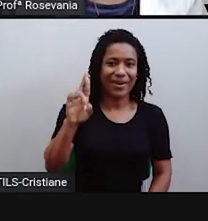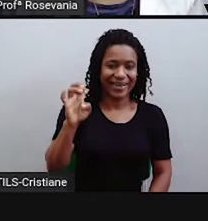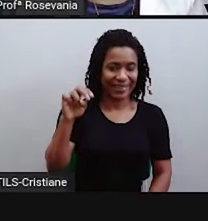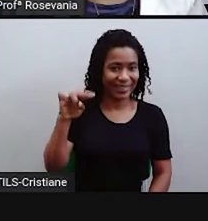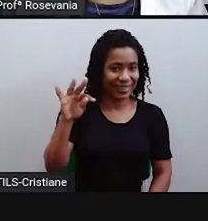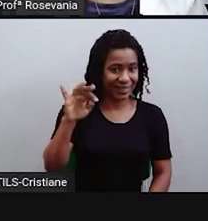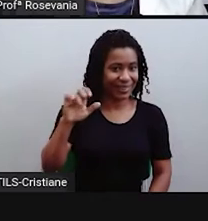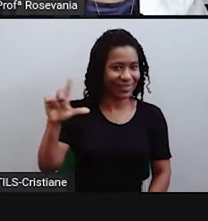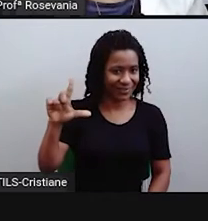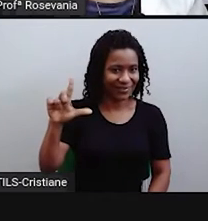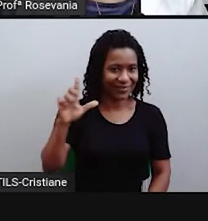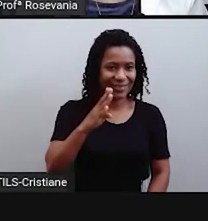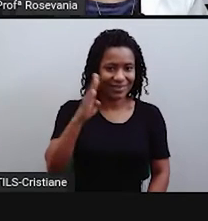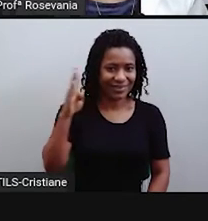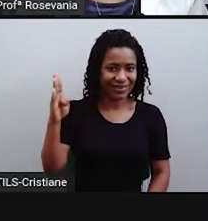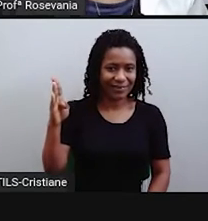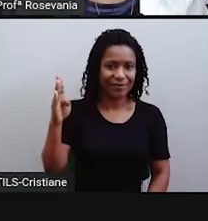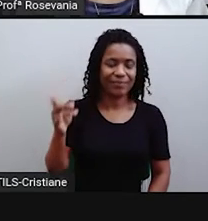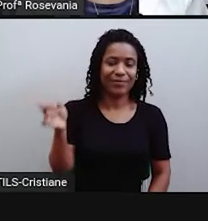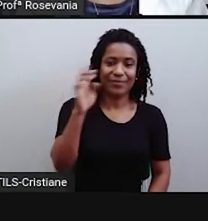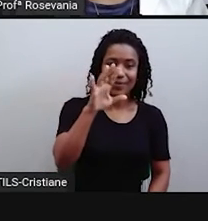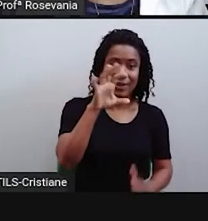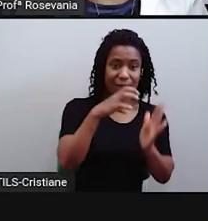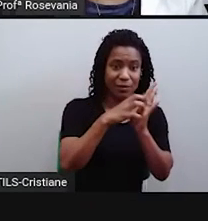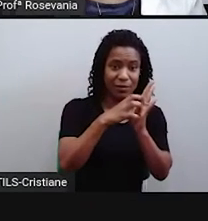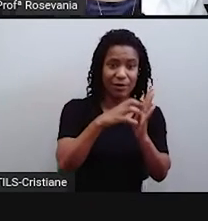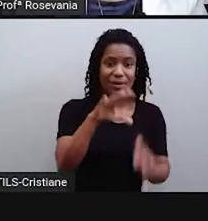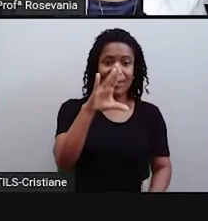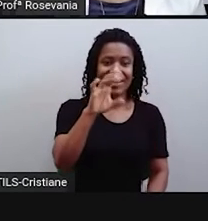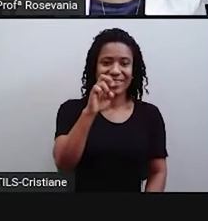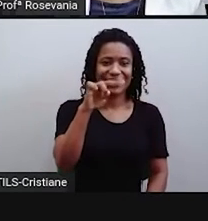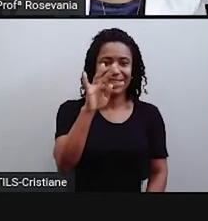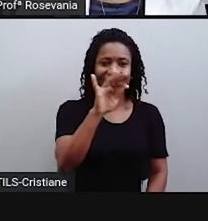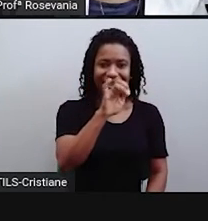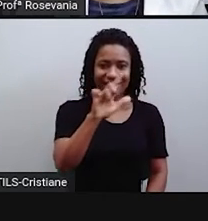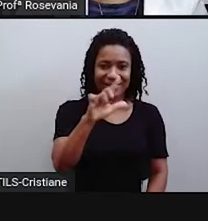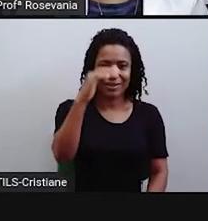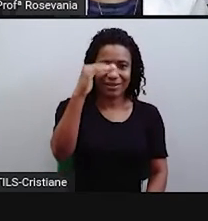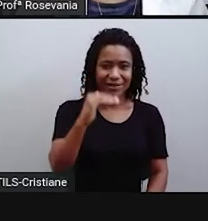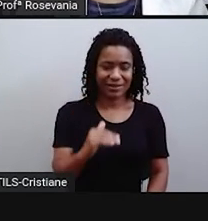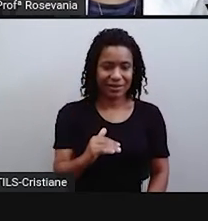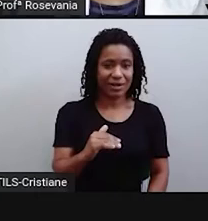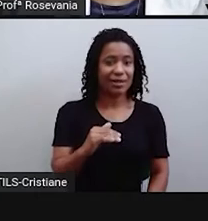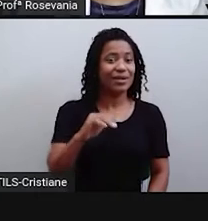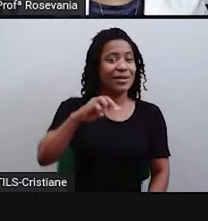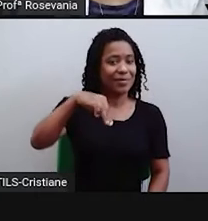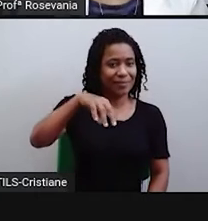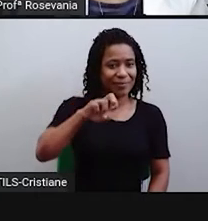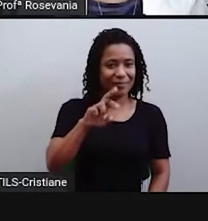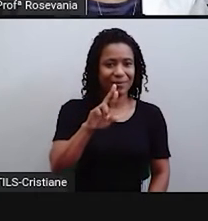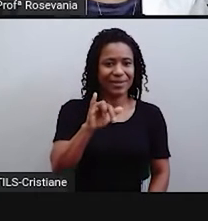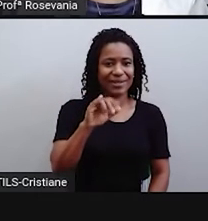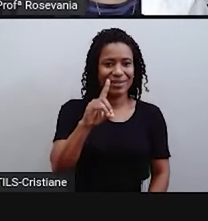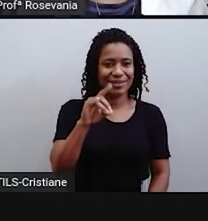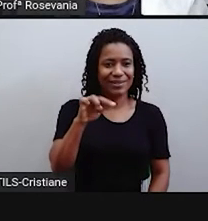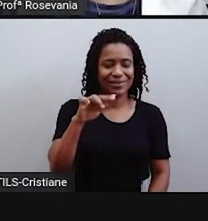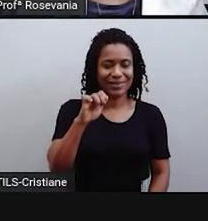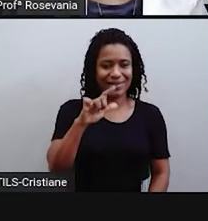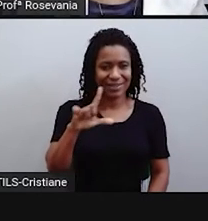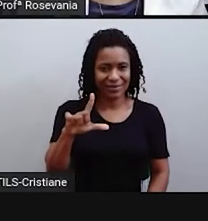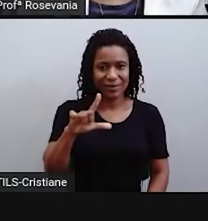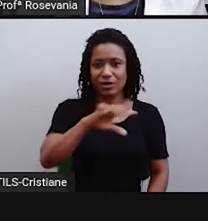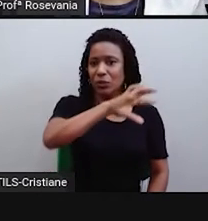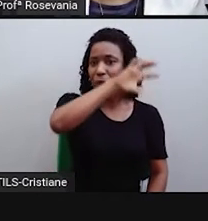oriental, a região central e a região meridional. Então, nós tínhamos as cinco